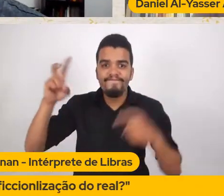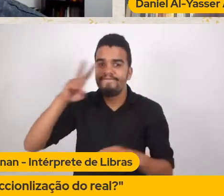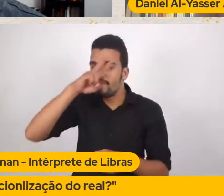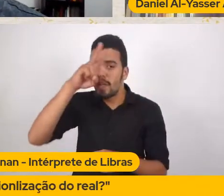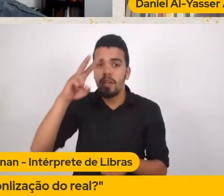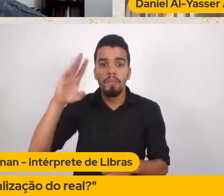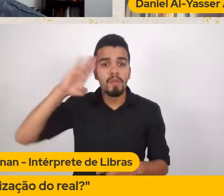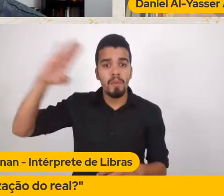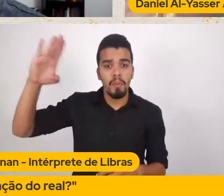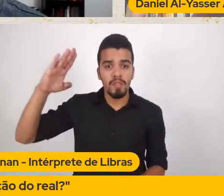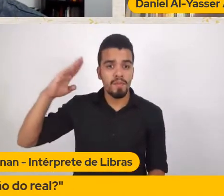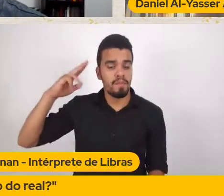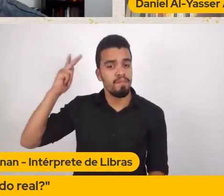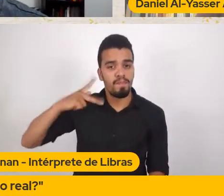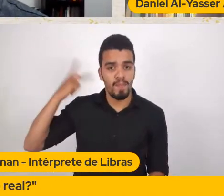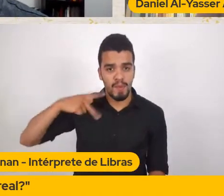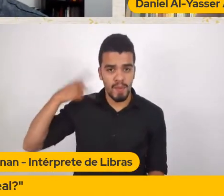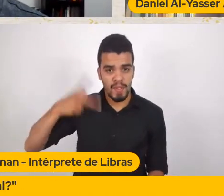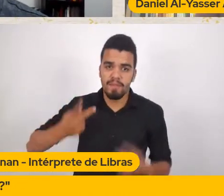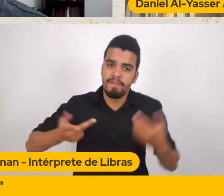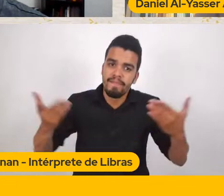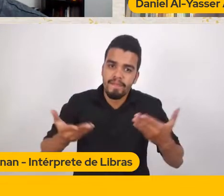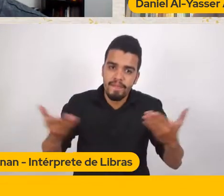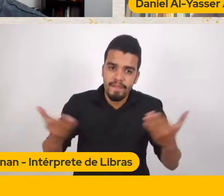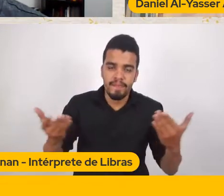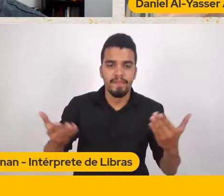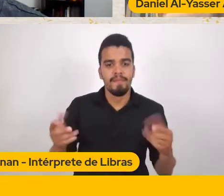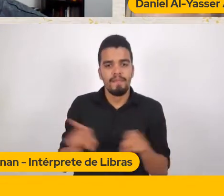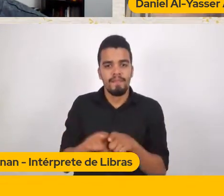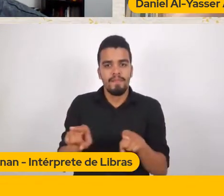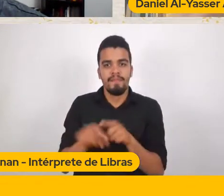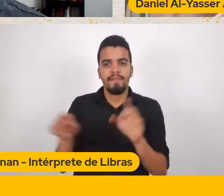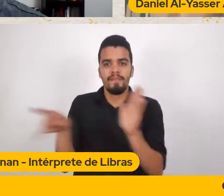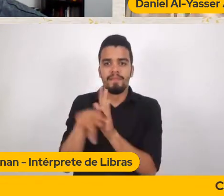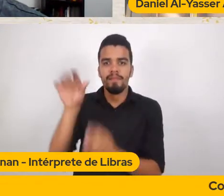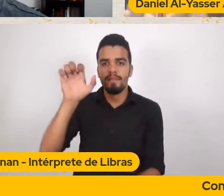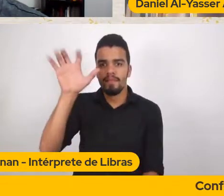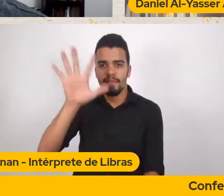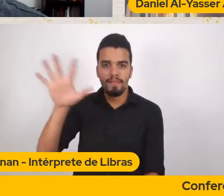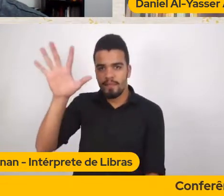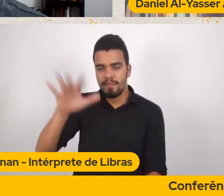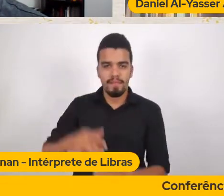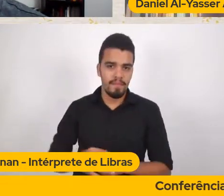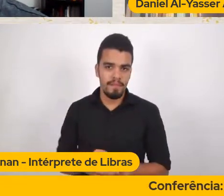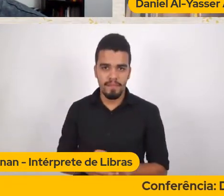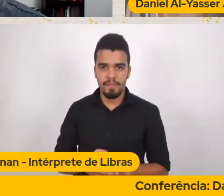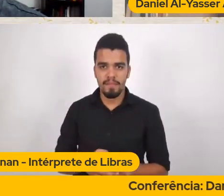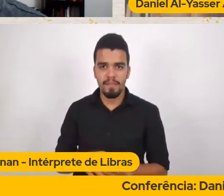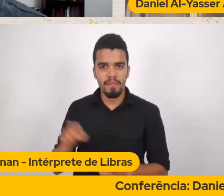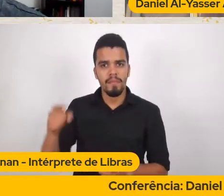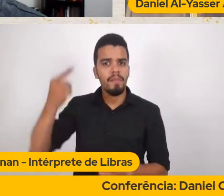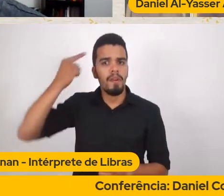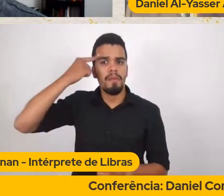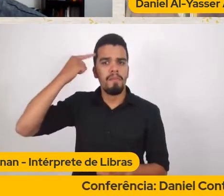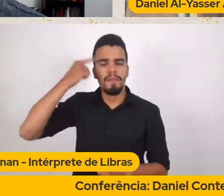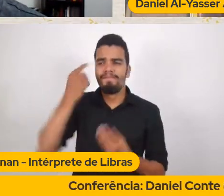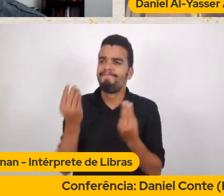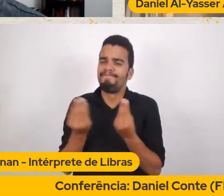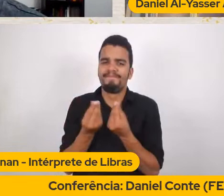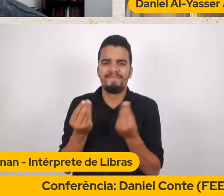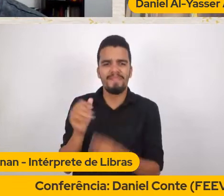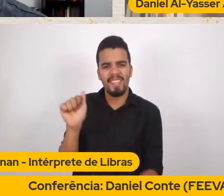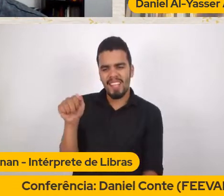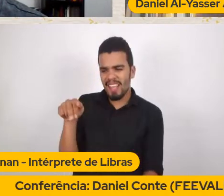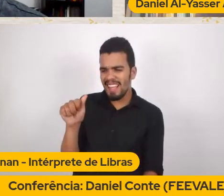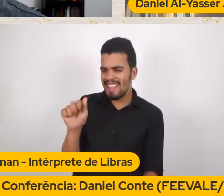italiana Europeia Obviamente Mas Ele se diz Anarco-capitalista Cara Anarco-capitalista